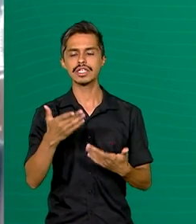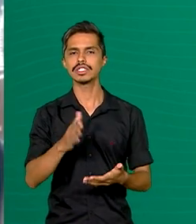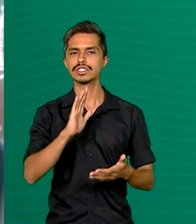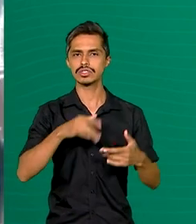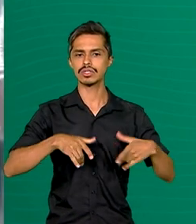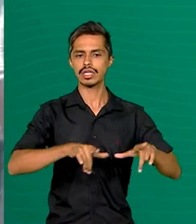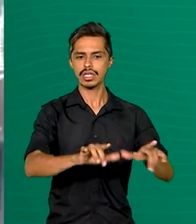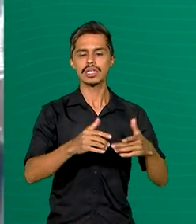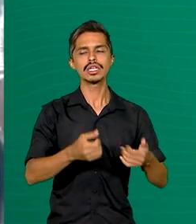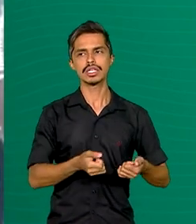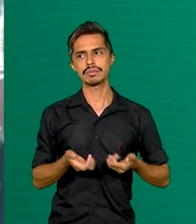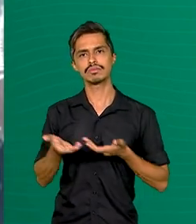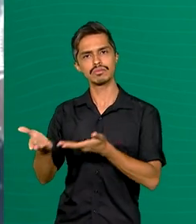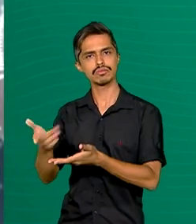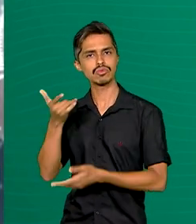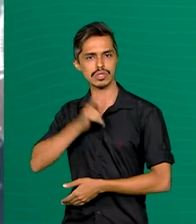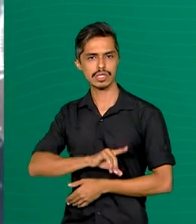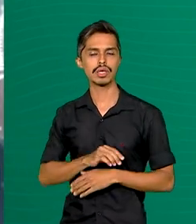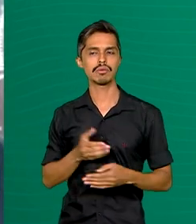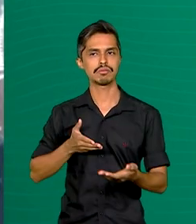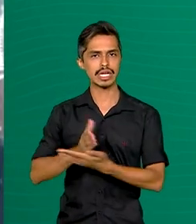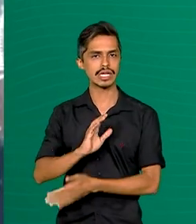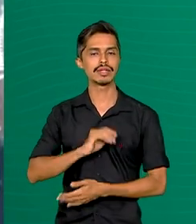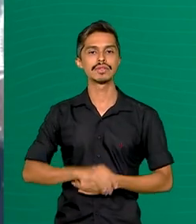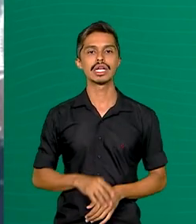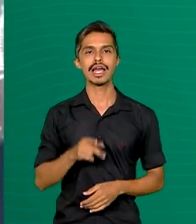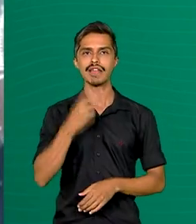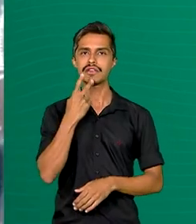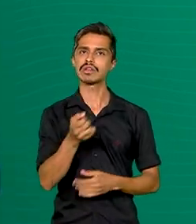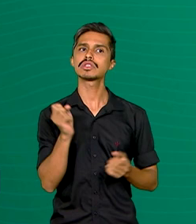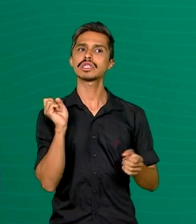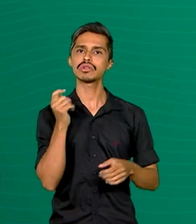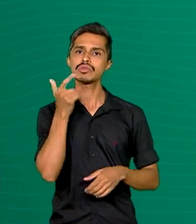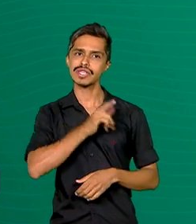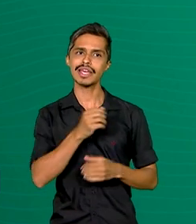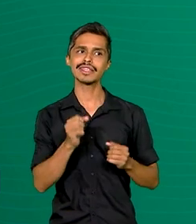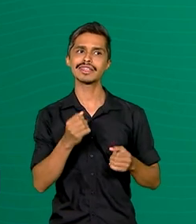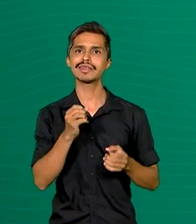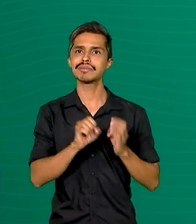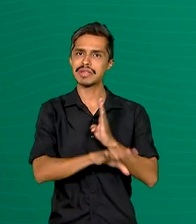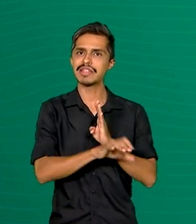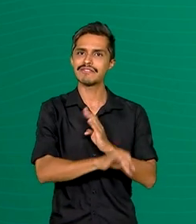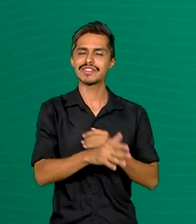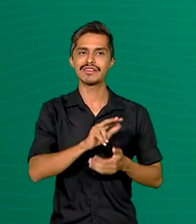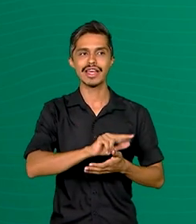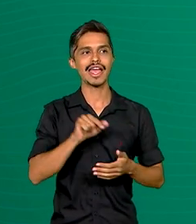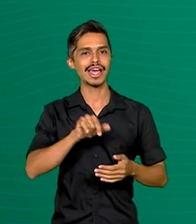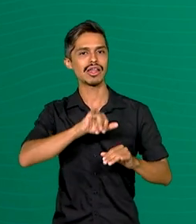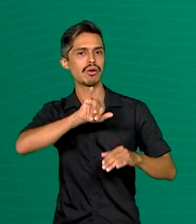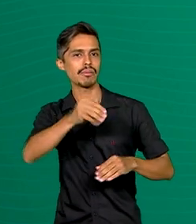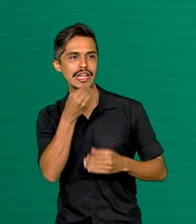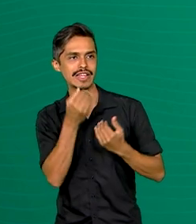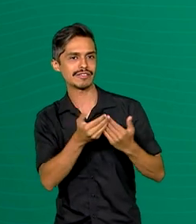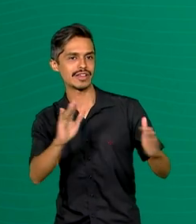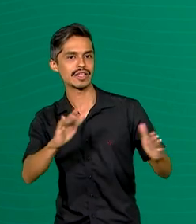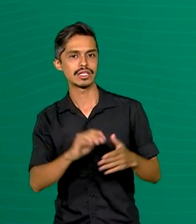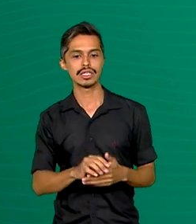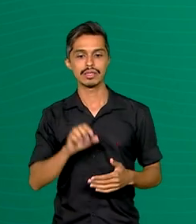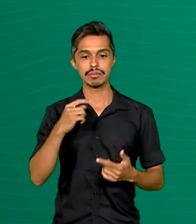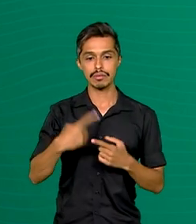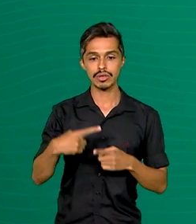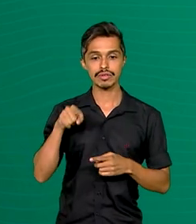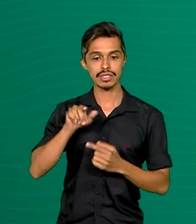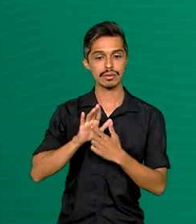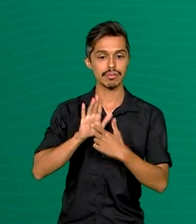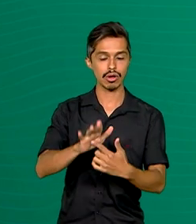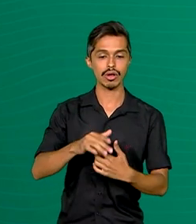aprovada. Ela fala das vantagens de tirar o certificado. Ele te abre outras portas, porque você mostra não